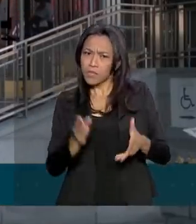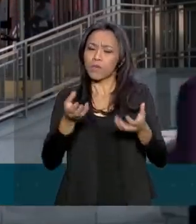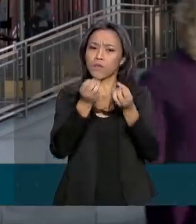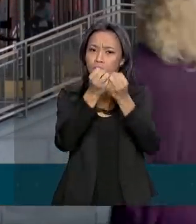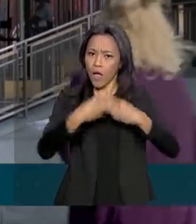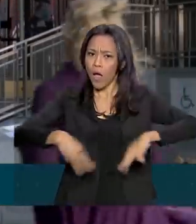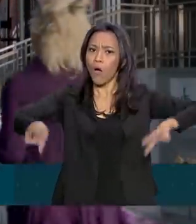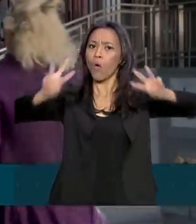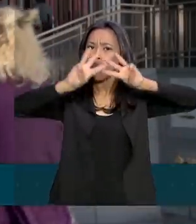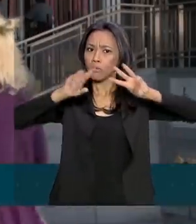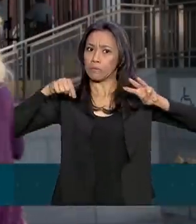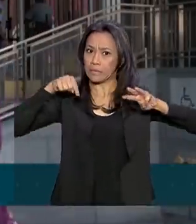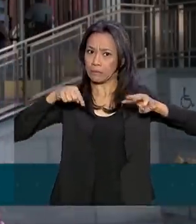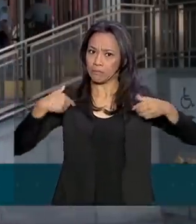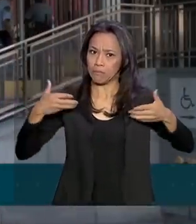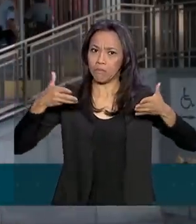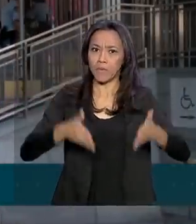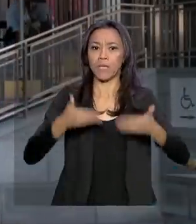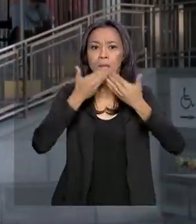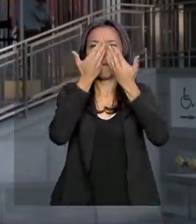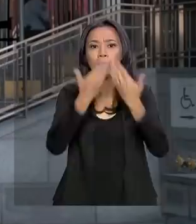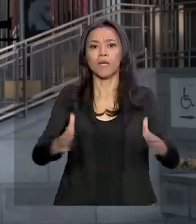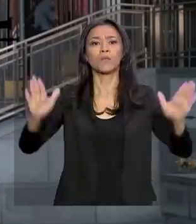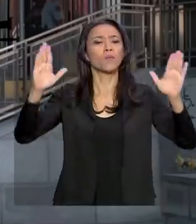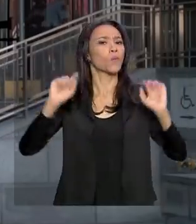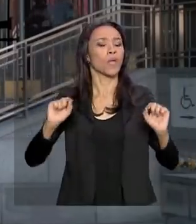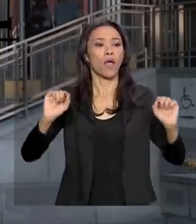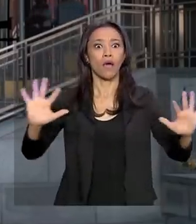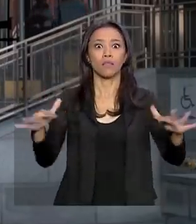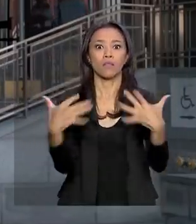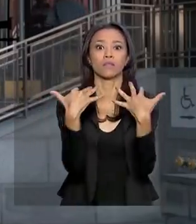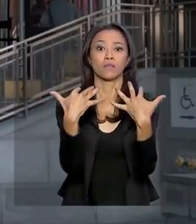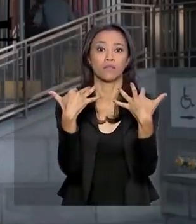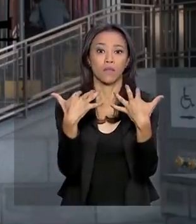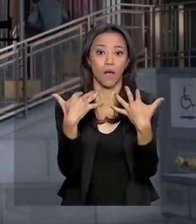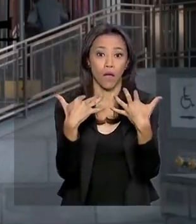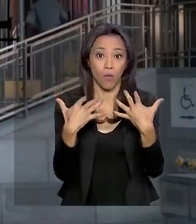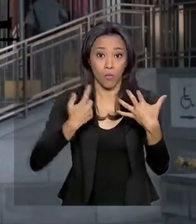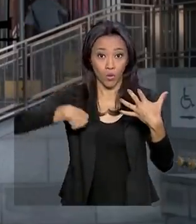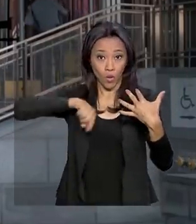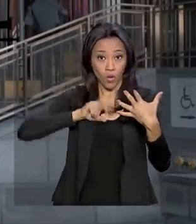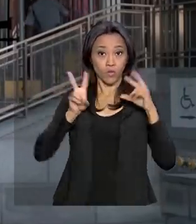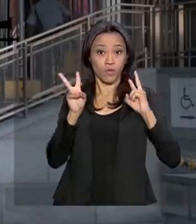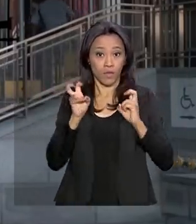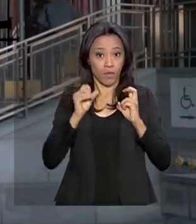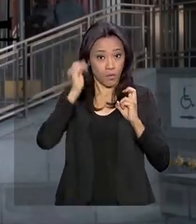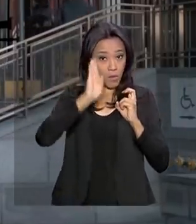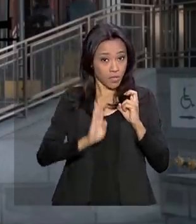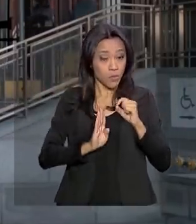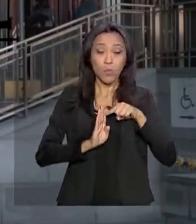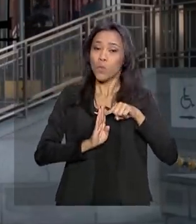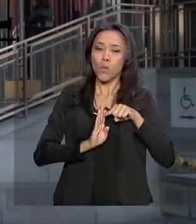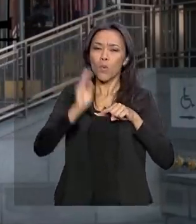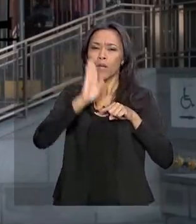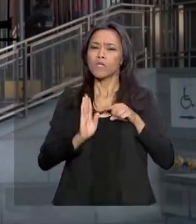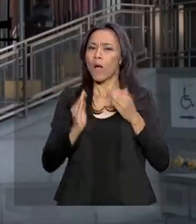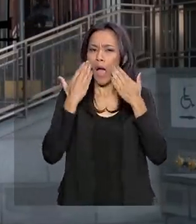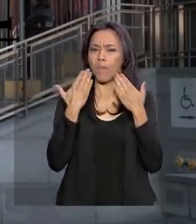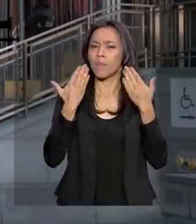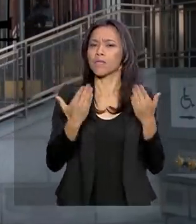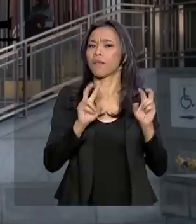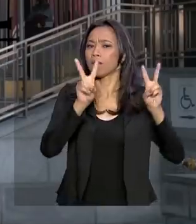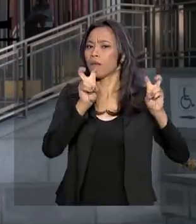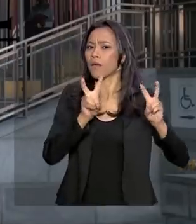na abertura da Assembleia Geral, serve para chamar atenção para a nossa pauta interna. É quando o Brasil apresenta temas de